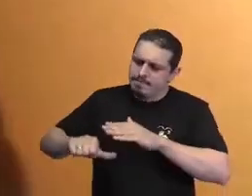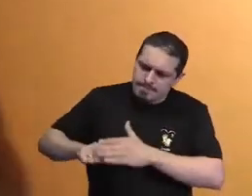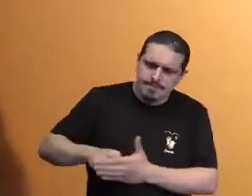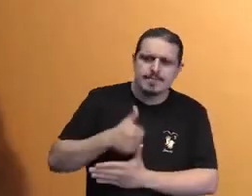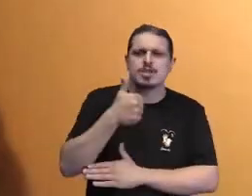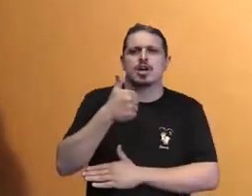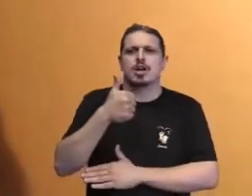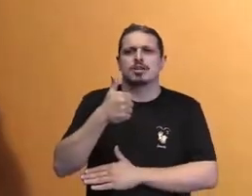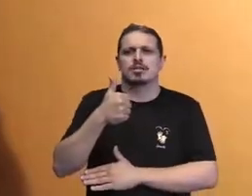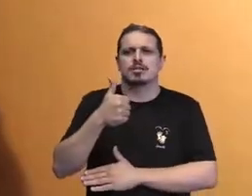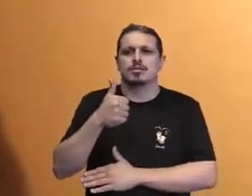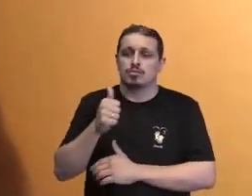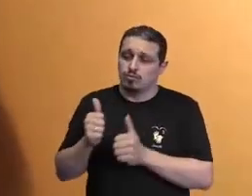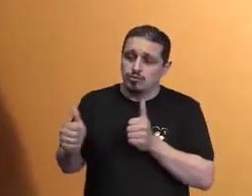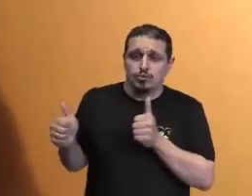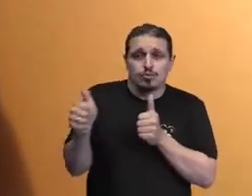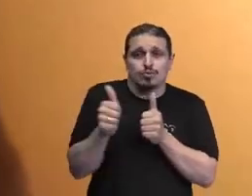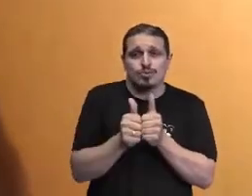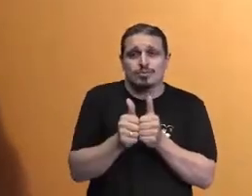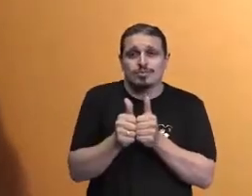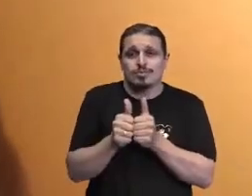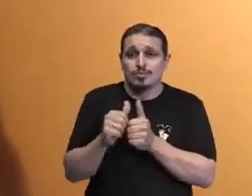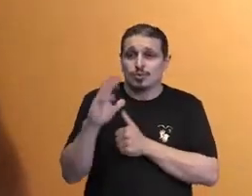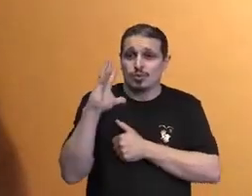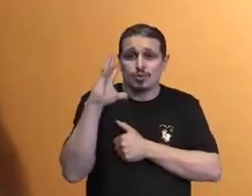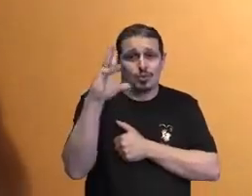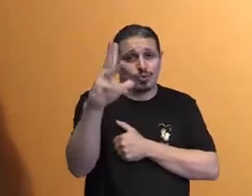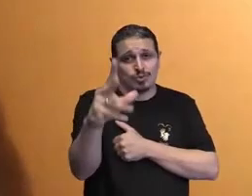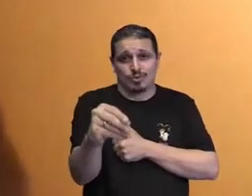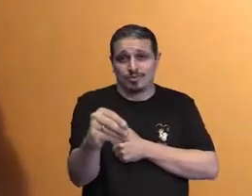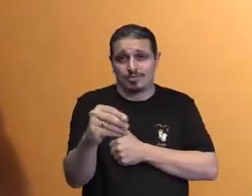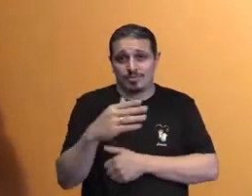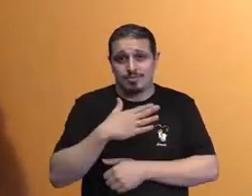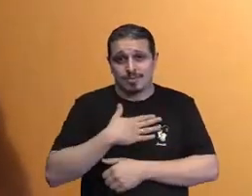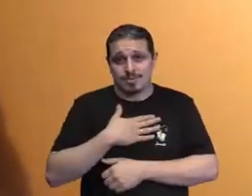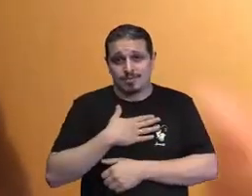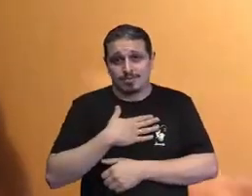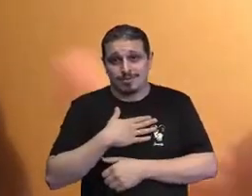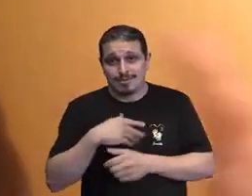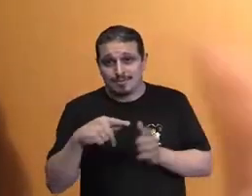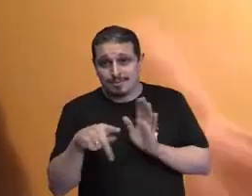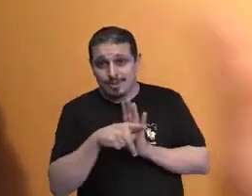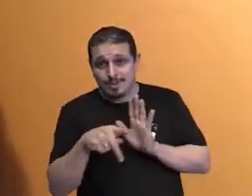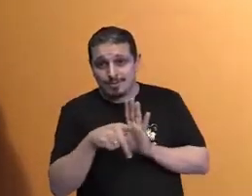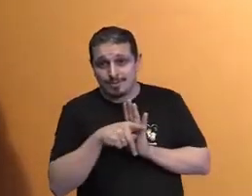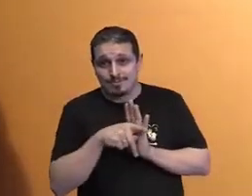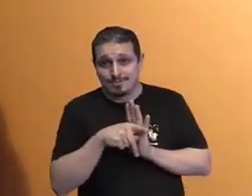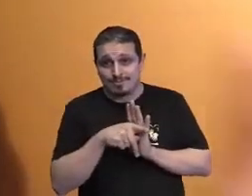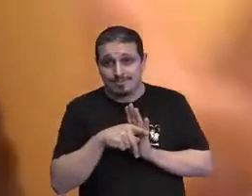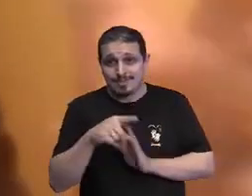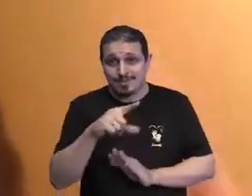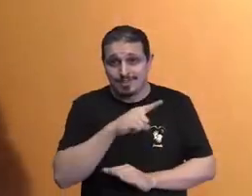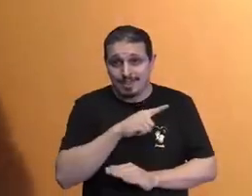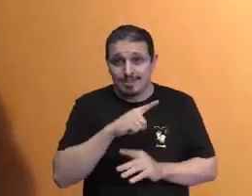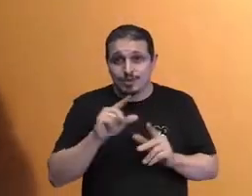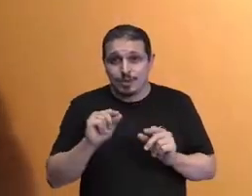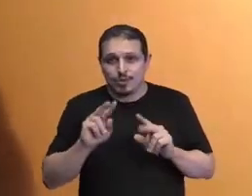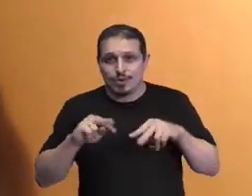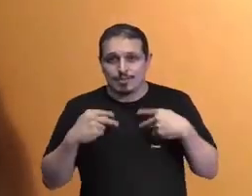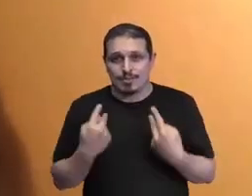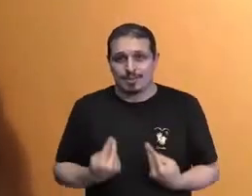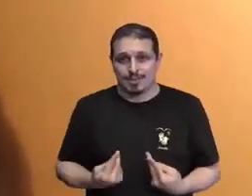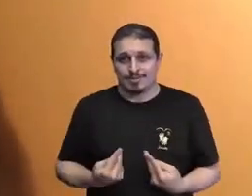todos e todos juntos e juntas ao nosso modo, com a nossa condição, mas como humanas e humanos. E é